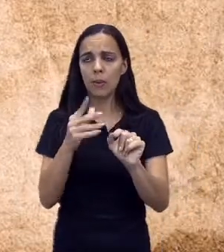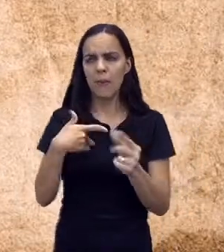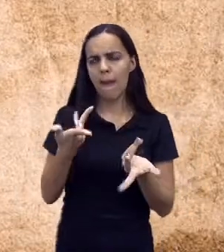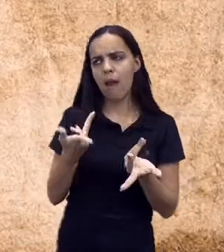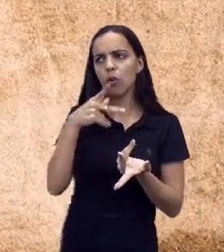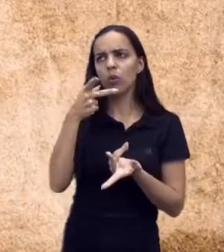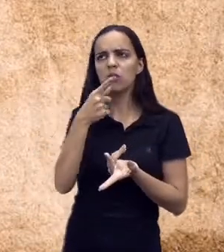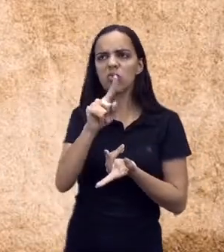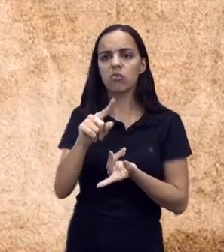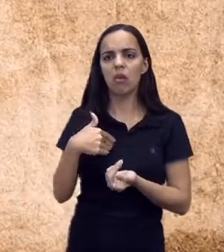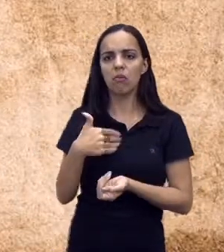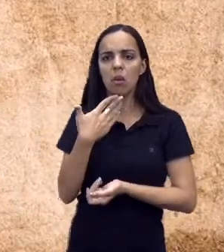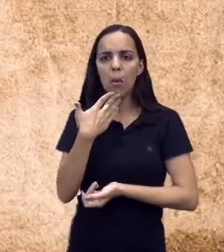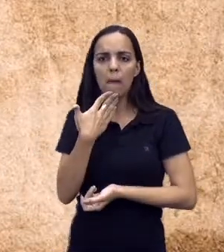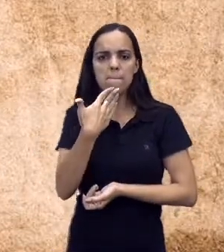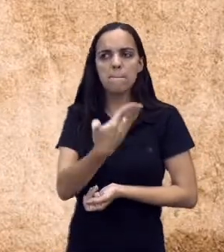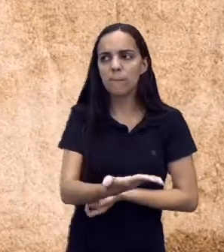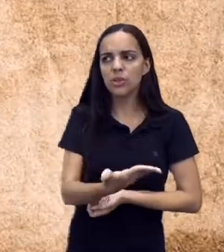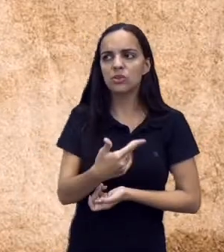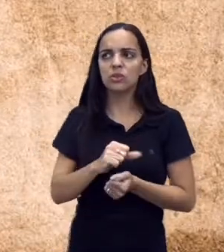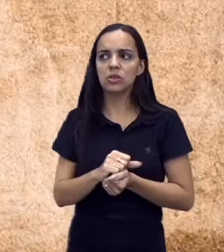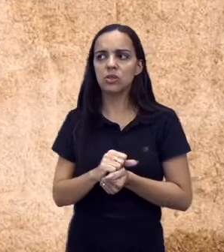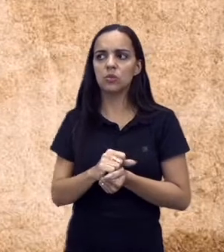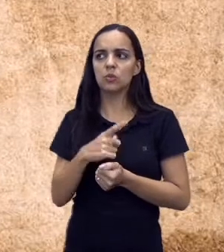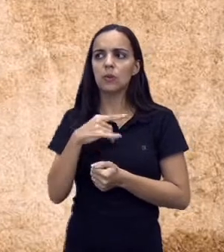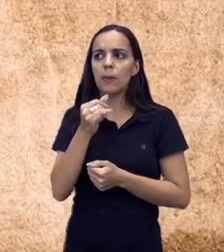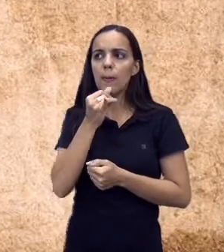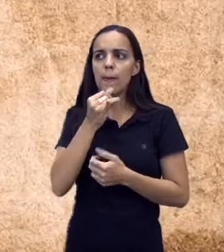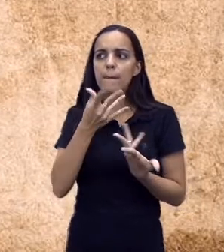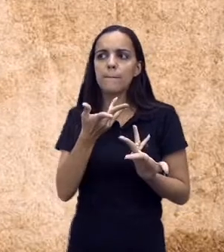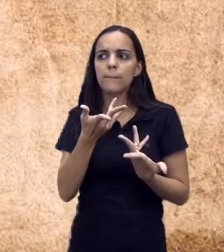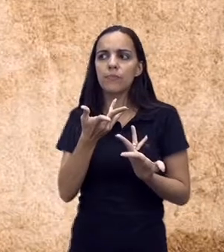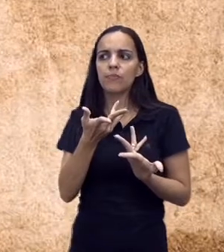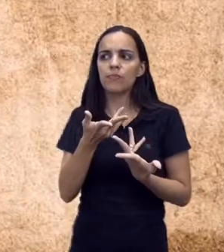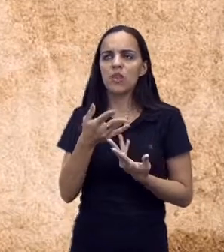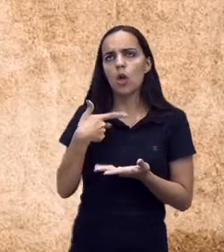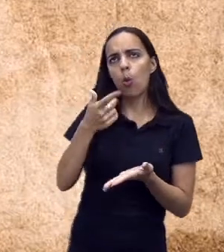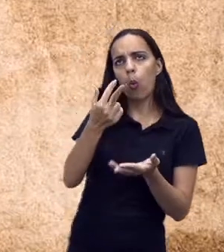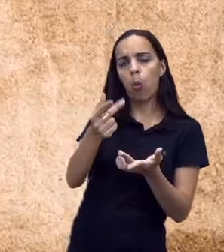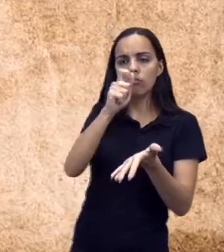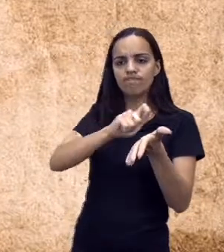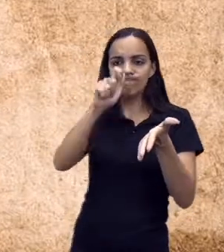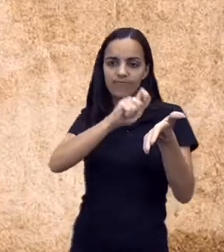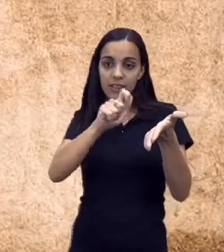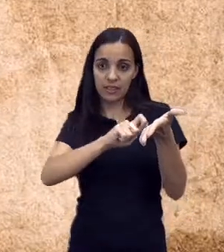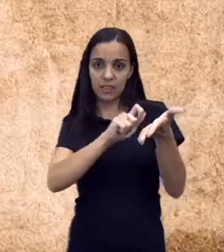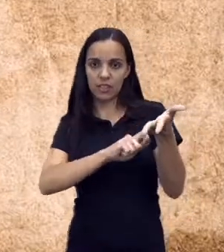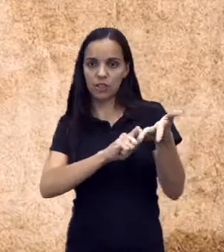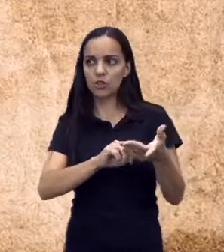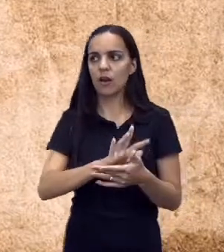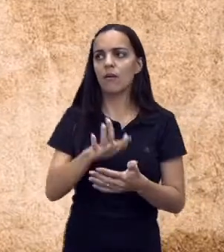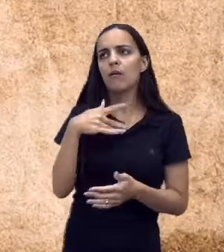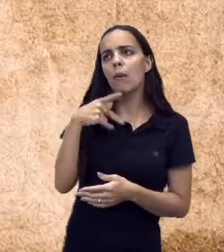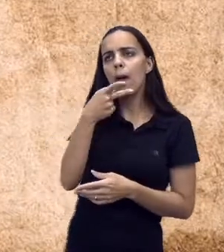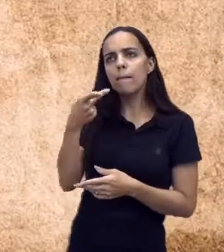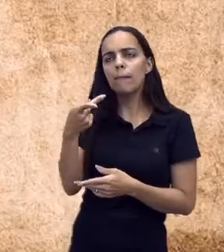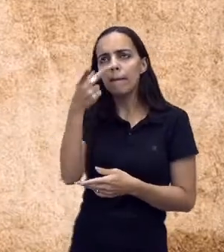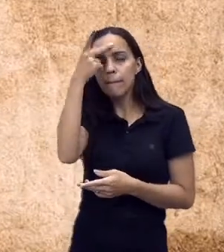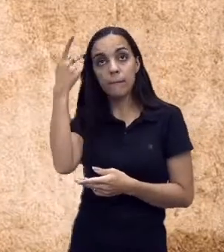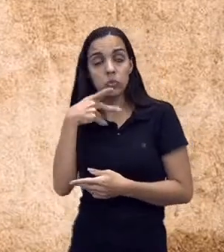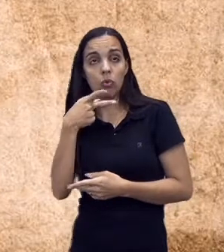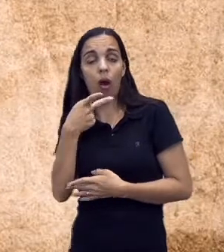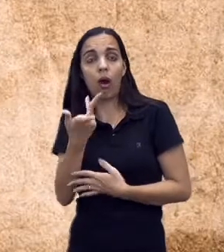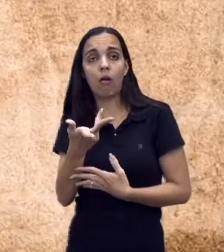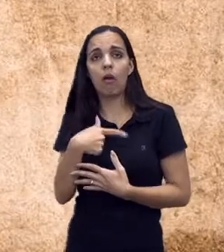pedidos, tá bom? Nós vamos ver mais pedidos igual na descritiva. Vai fazer a descrição de algum assunto e vai